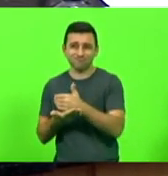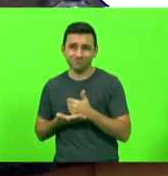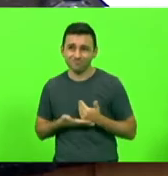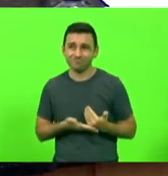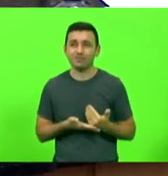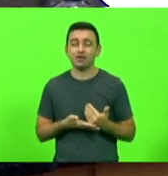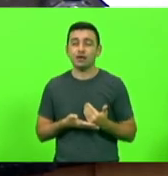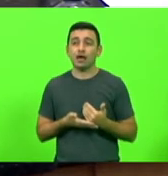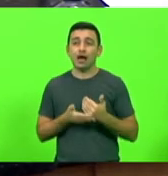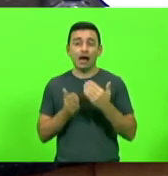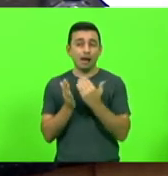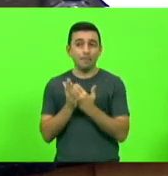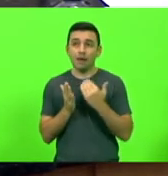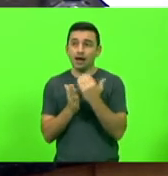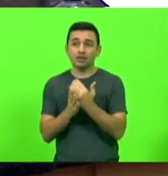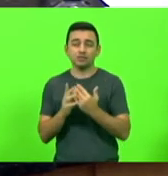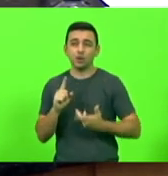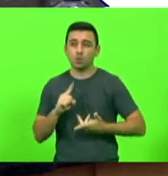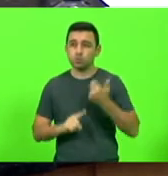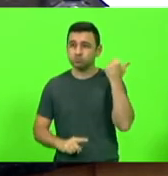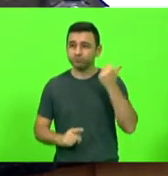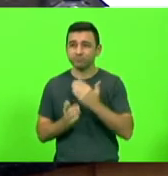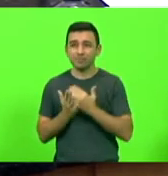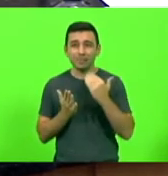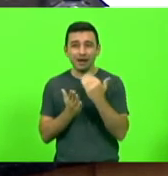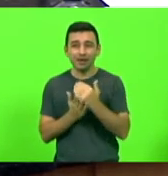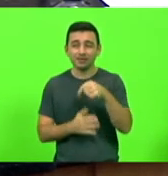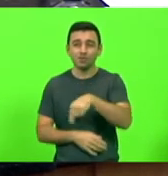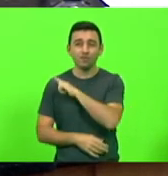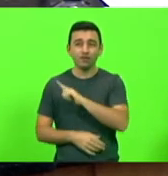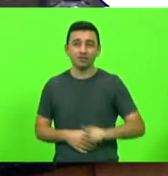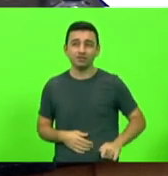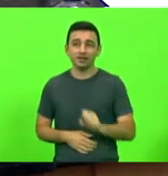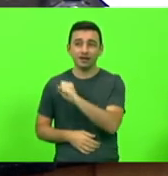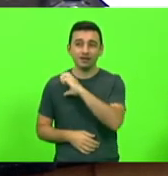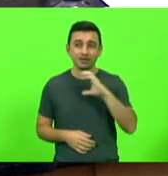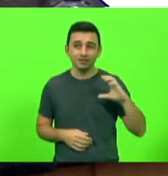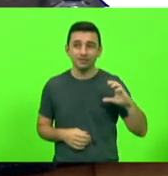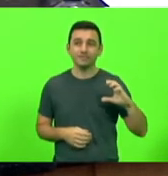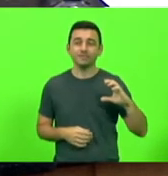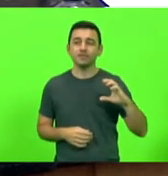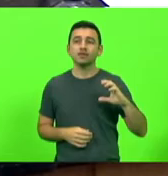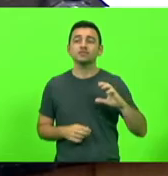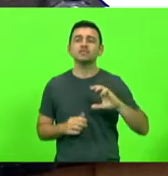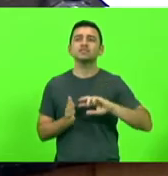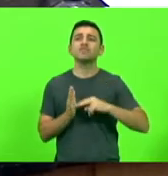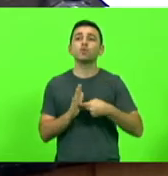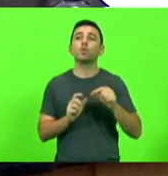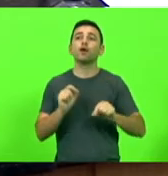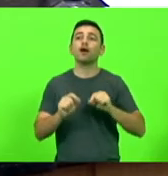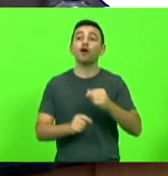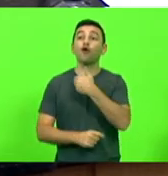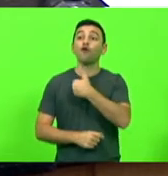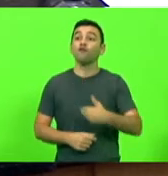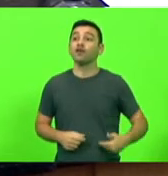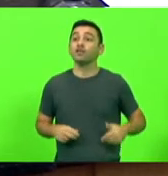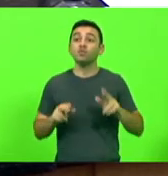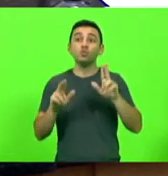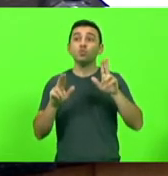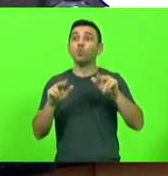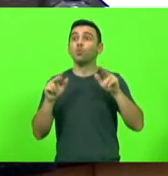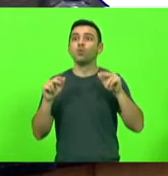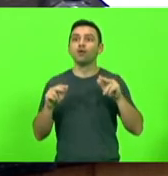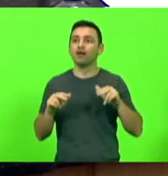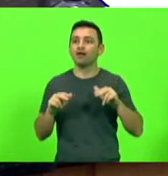recorre, como está batendo aqui no governo de Santa Catarina, significa que o governo nunca botou tanto a mão no